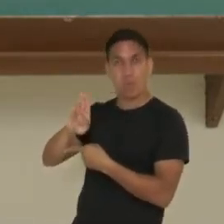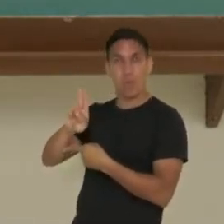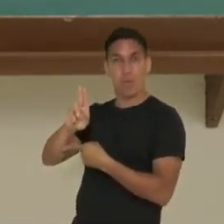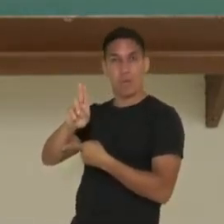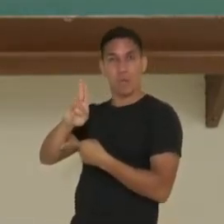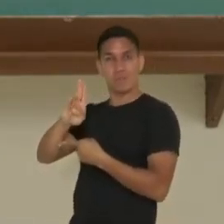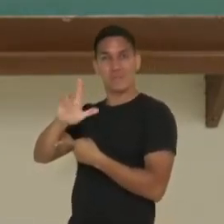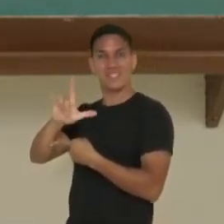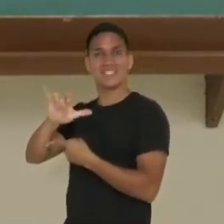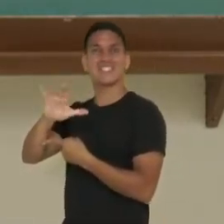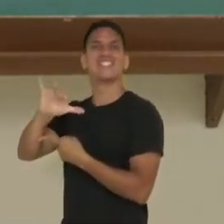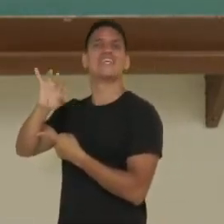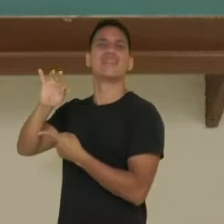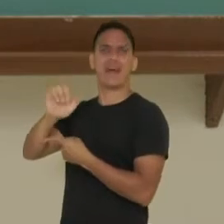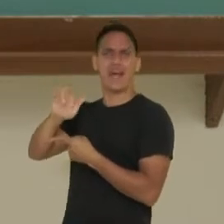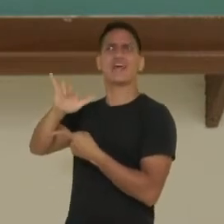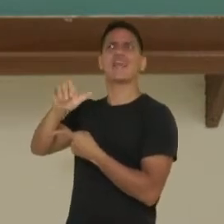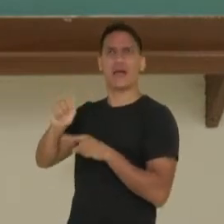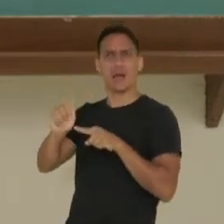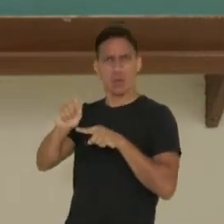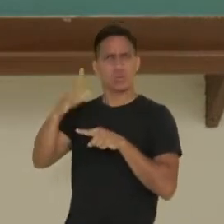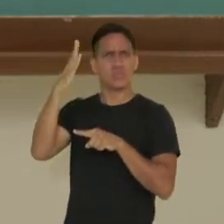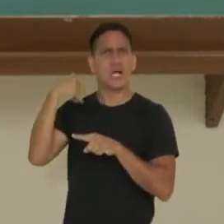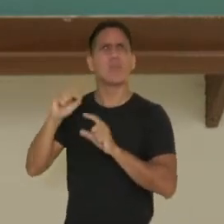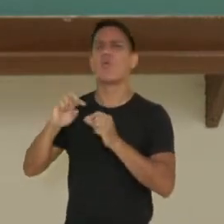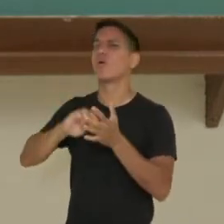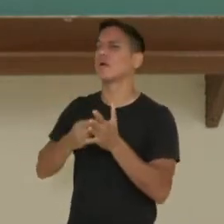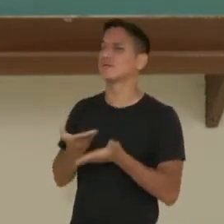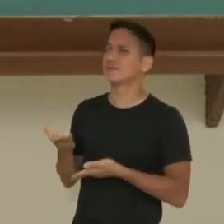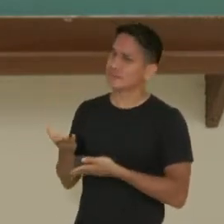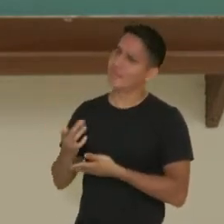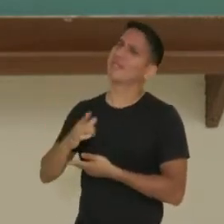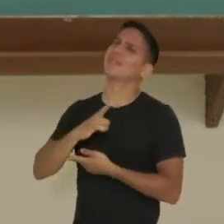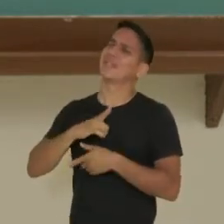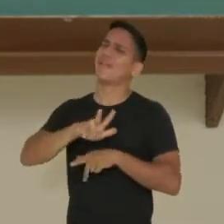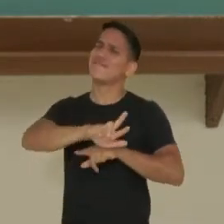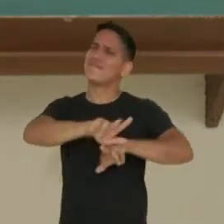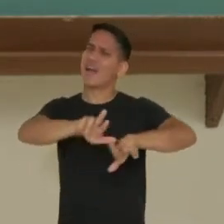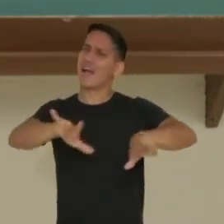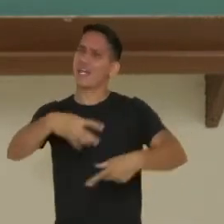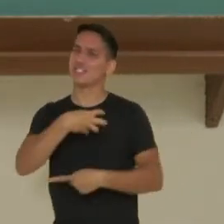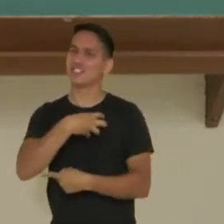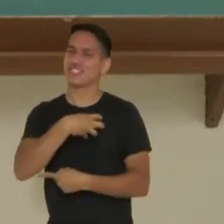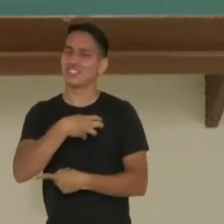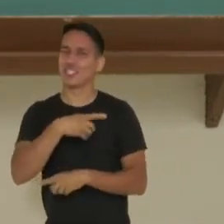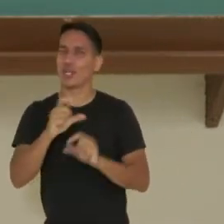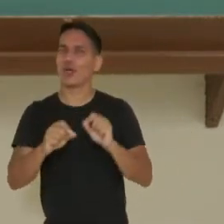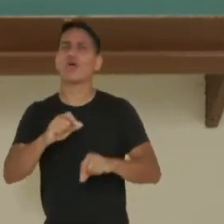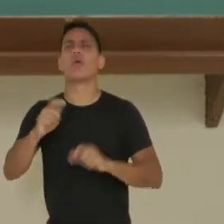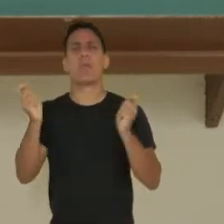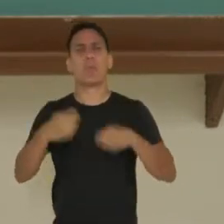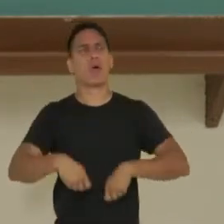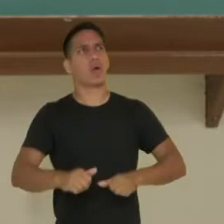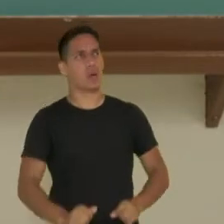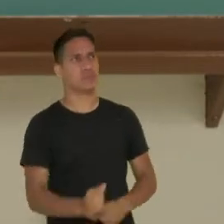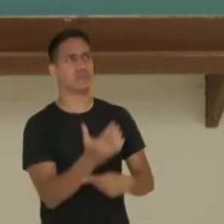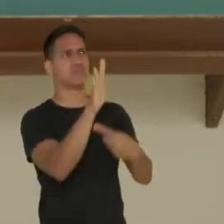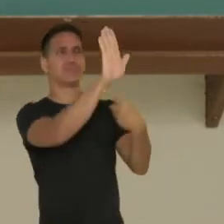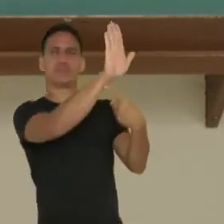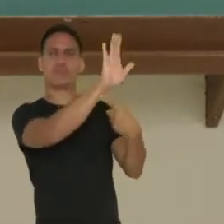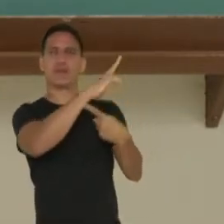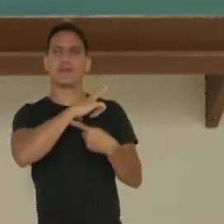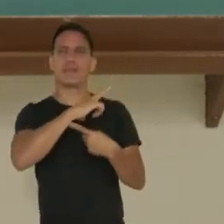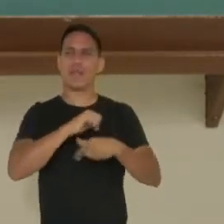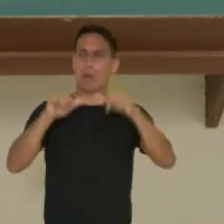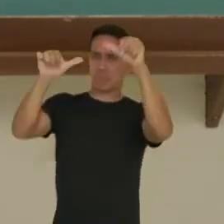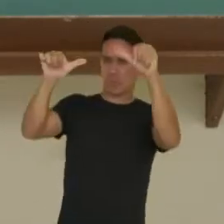em peça publicitária? Já? Sabe o que ela é? Pode ter várias maneiras, pode ter um outdoor, cartaz, painéis em